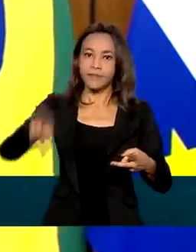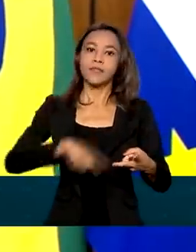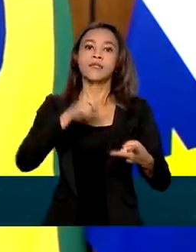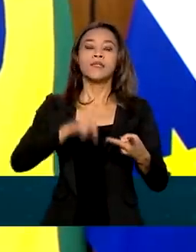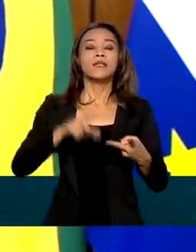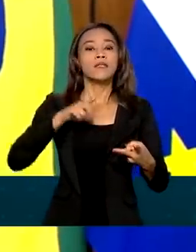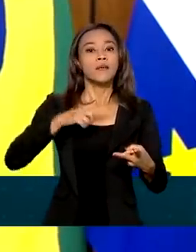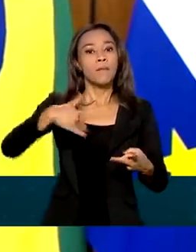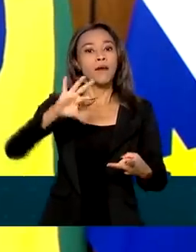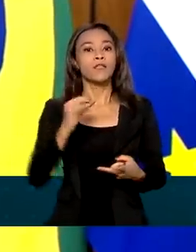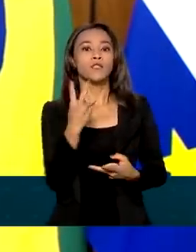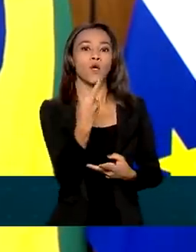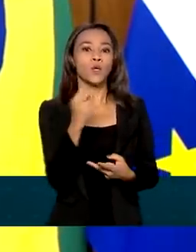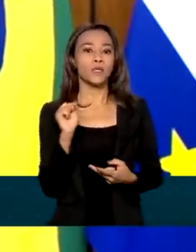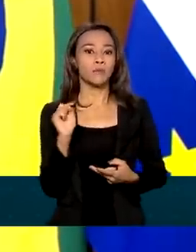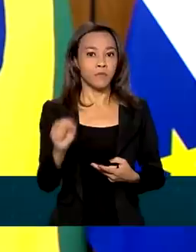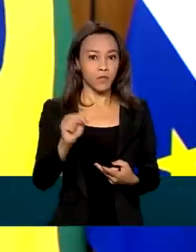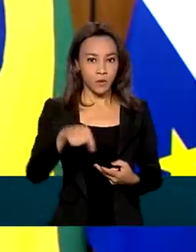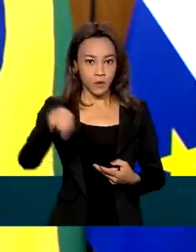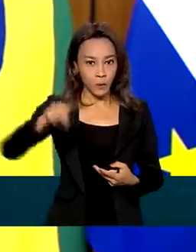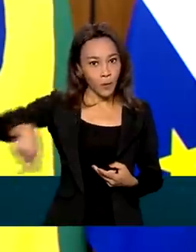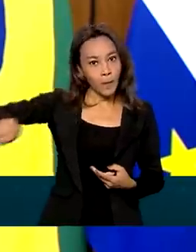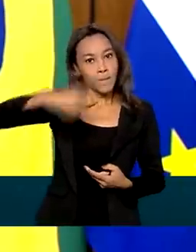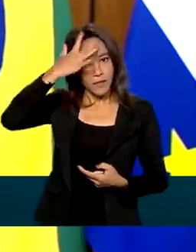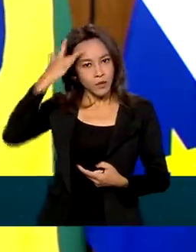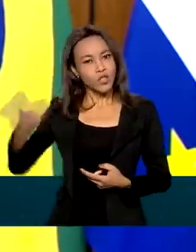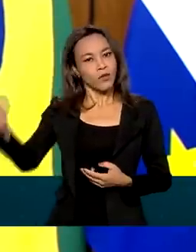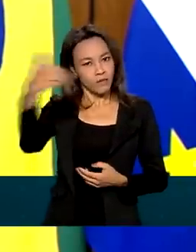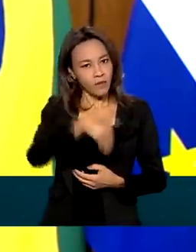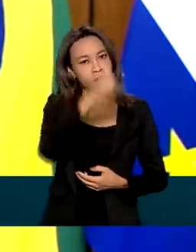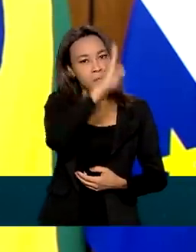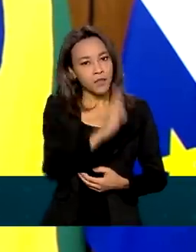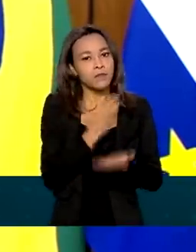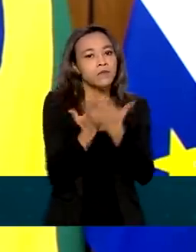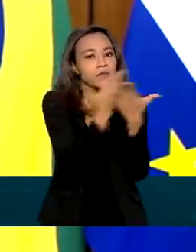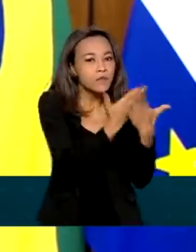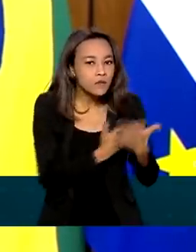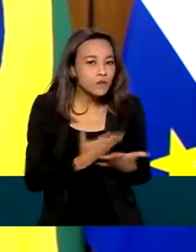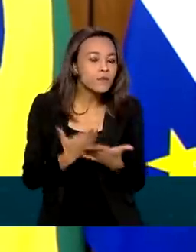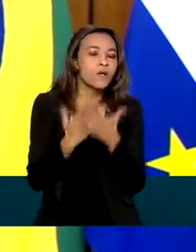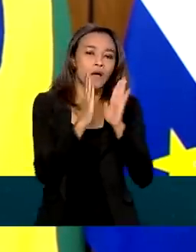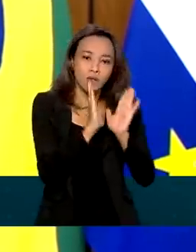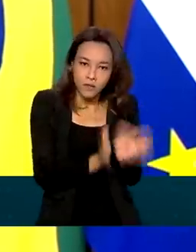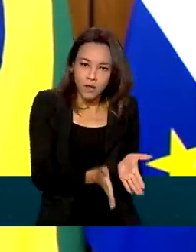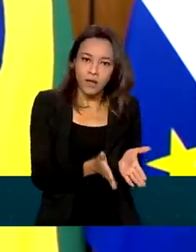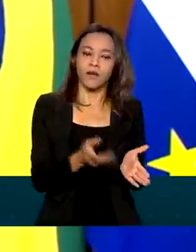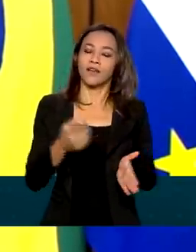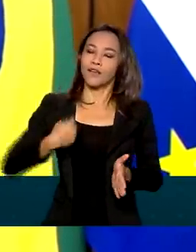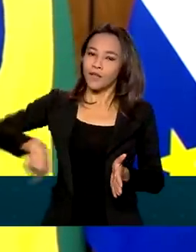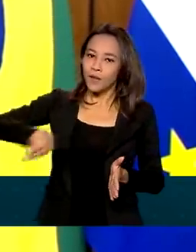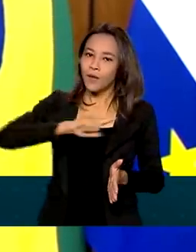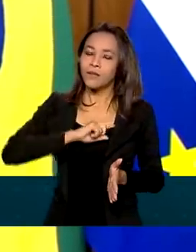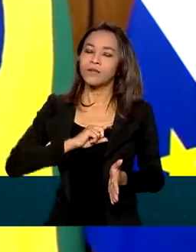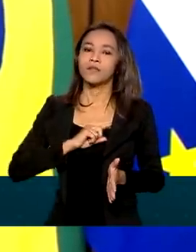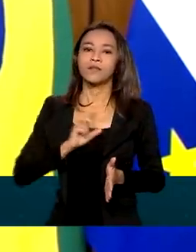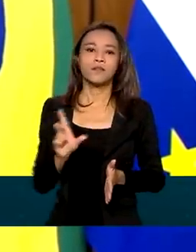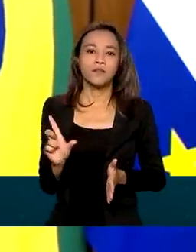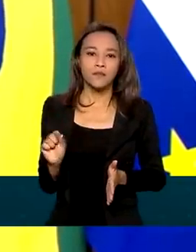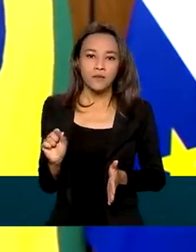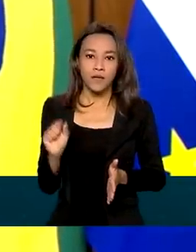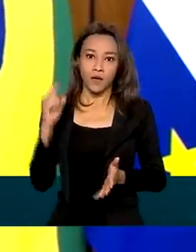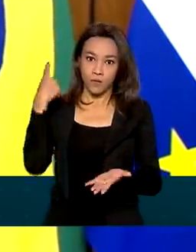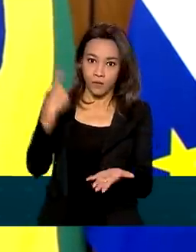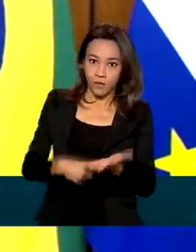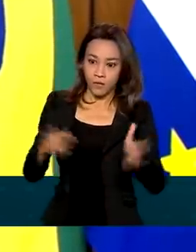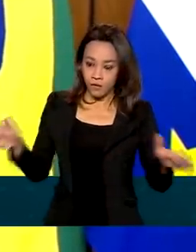onde mais de 2 mil caboverdianos já estudaram em nosso país. E estamos ultimando o